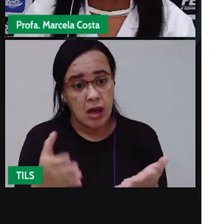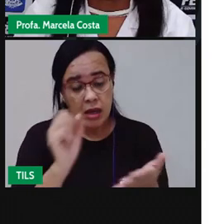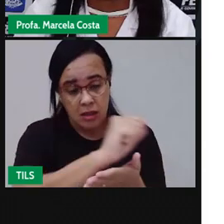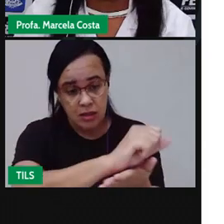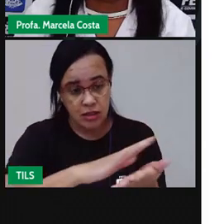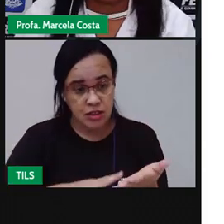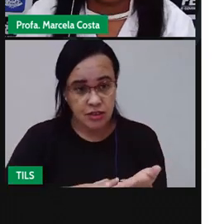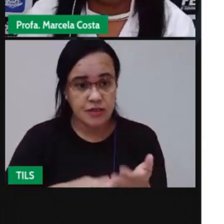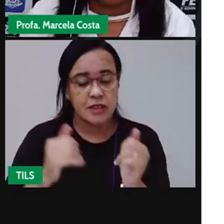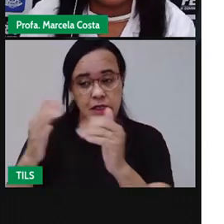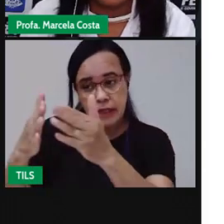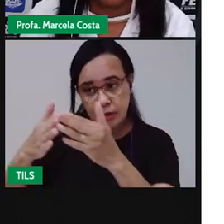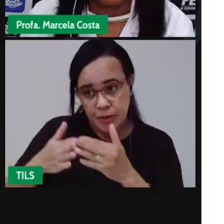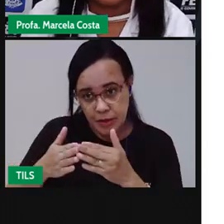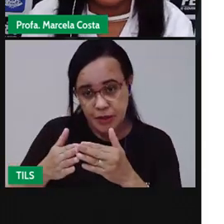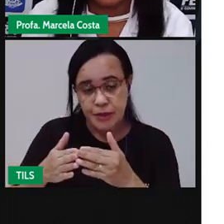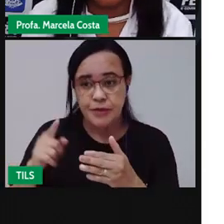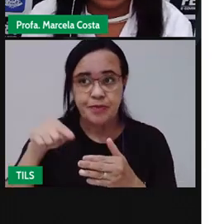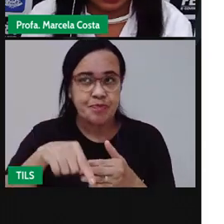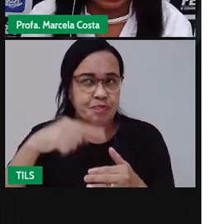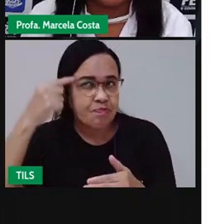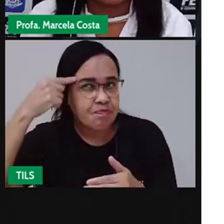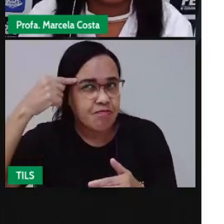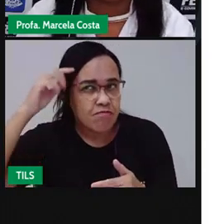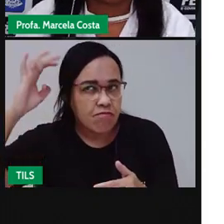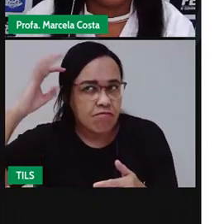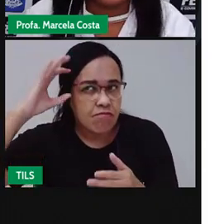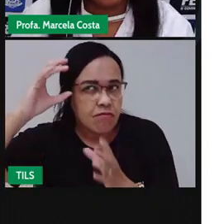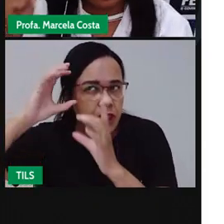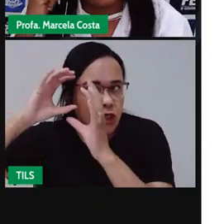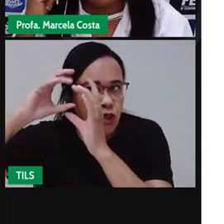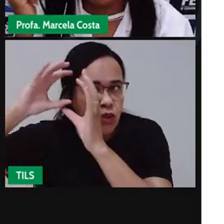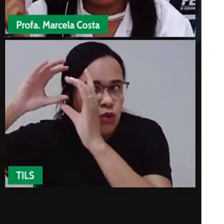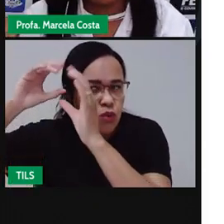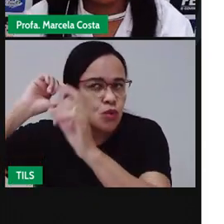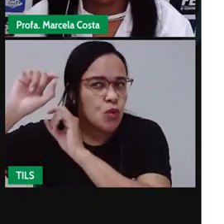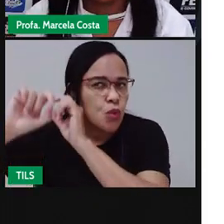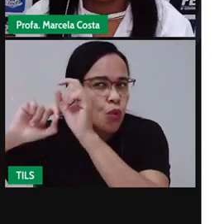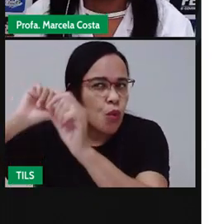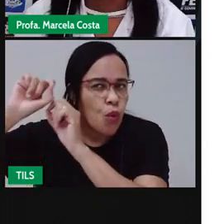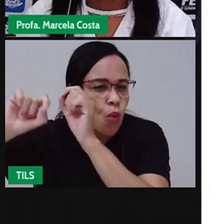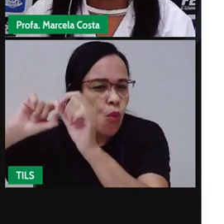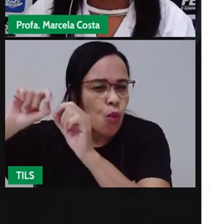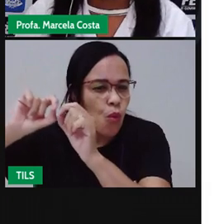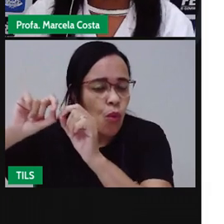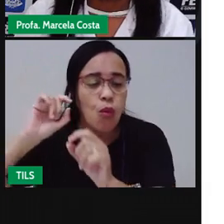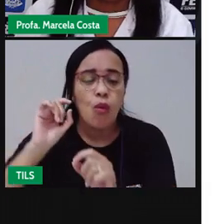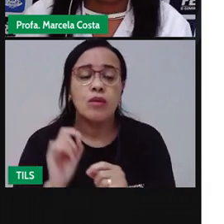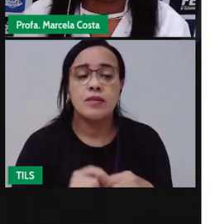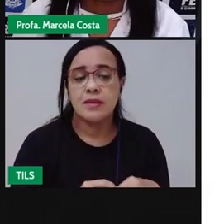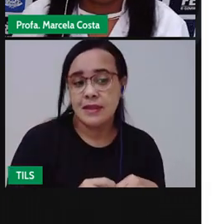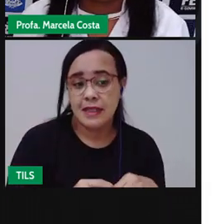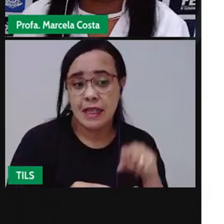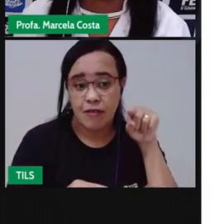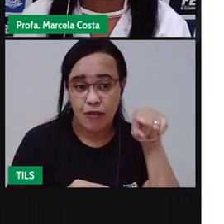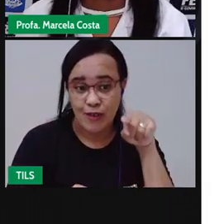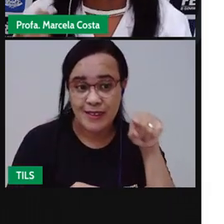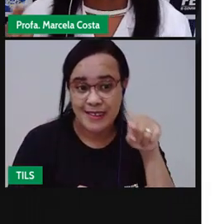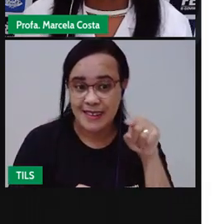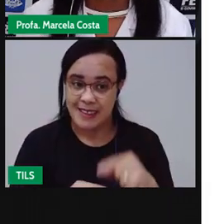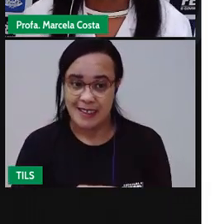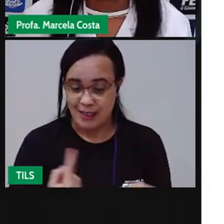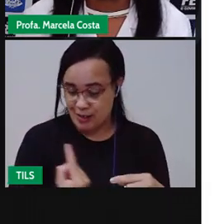Vou pedir que você use aí a sua criatividade e também o raciocínio lógico para elaborar hipóteses,